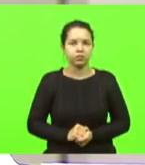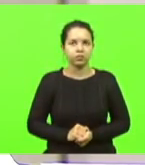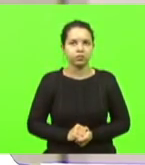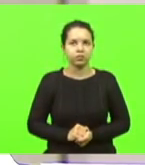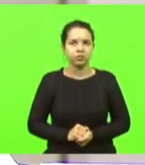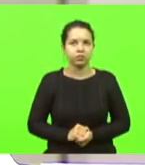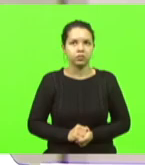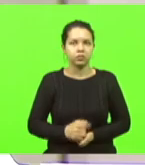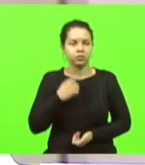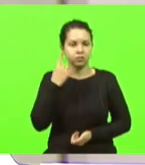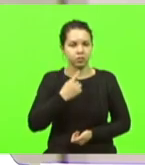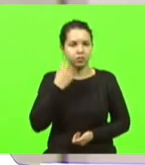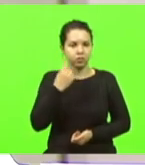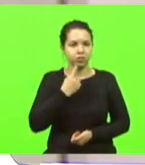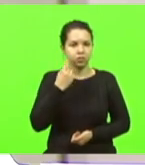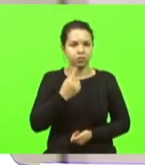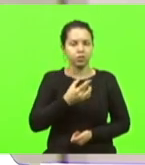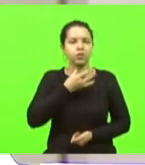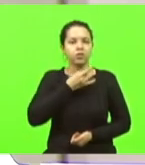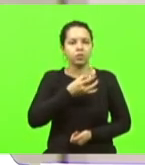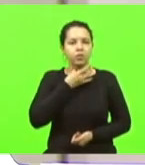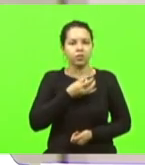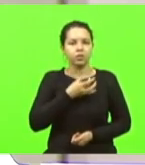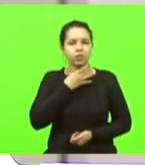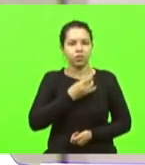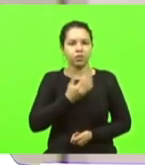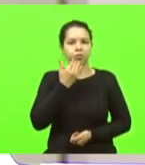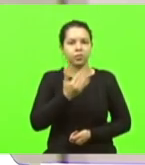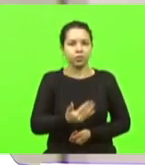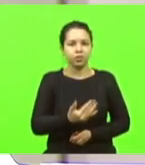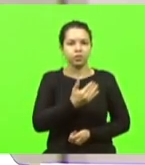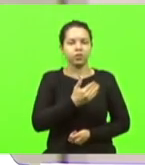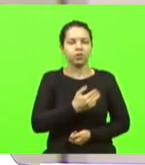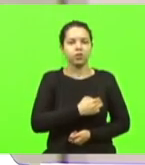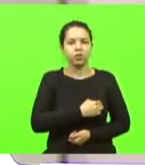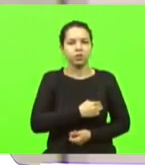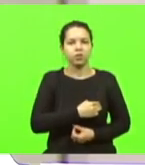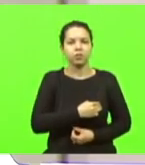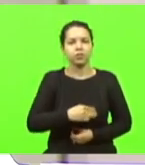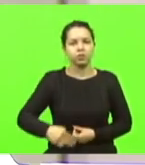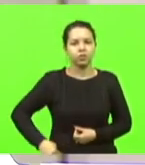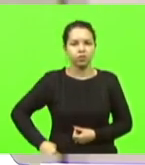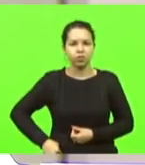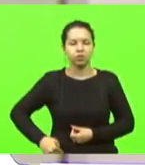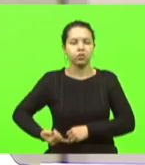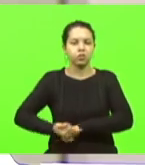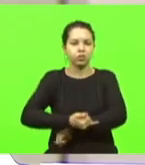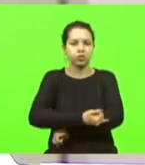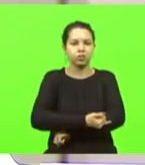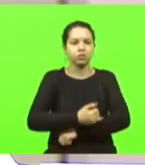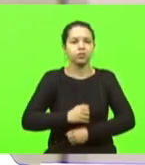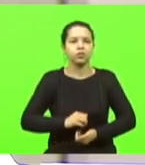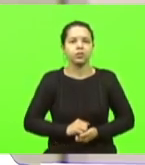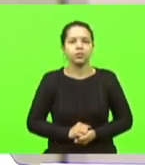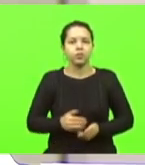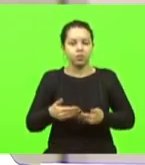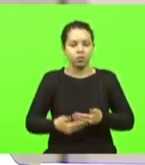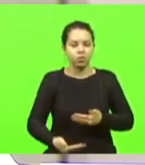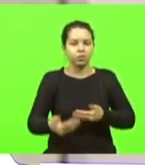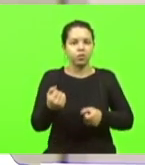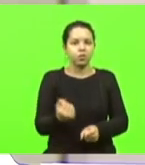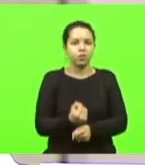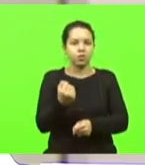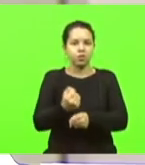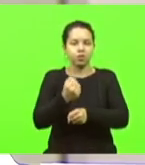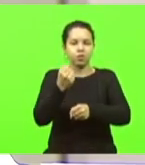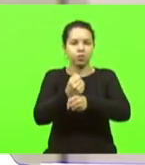Deputado Valdir Cobochini manifestando apelo ao ministro da Infraestrutura pelo início das obras de um